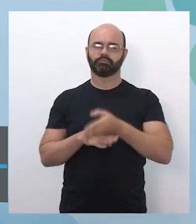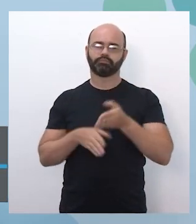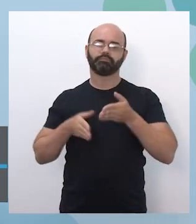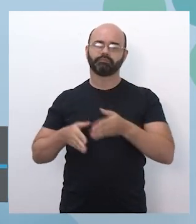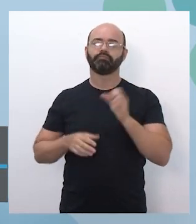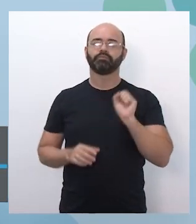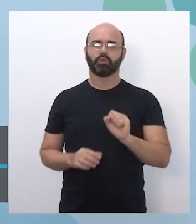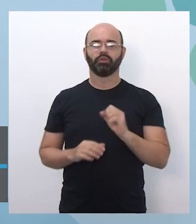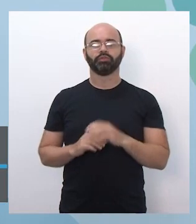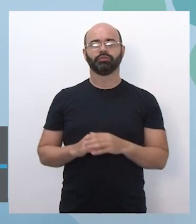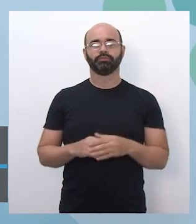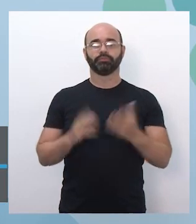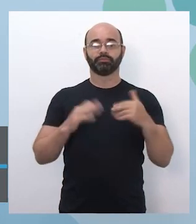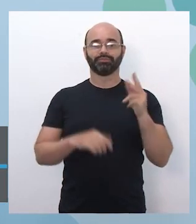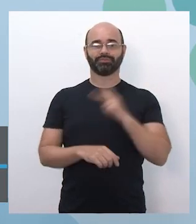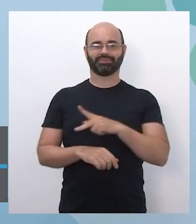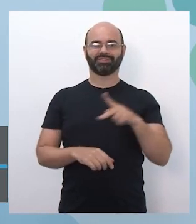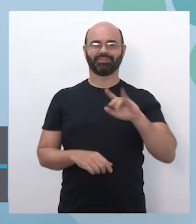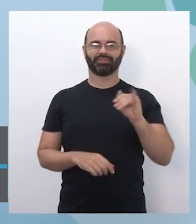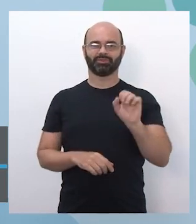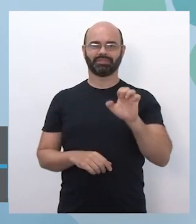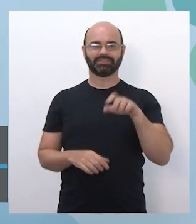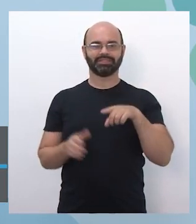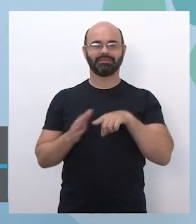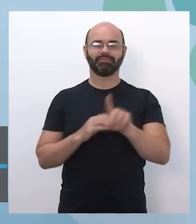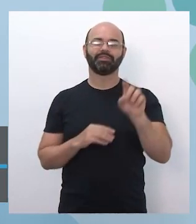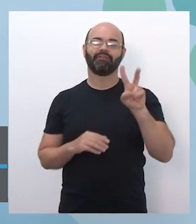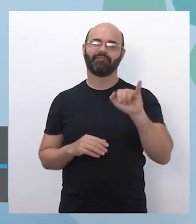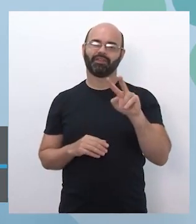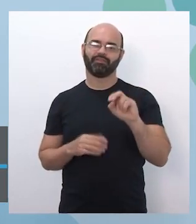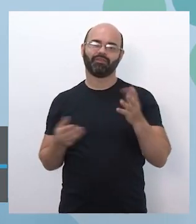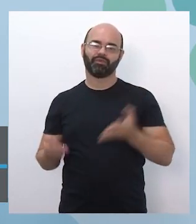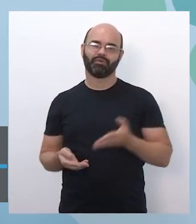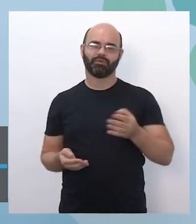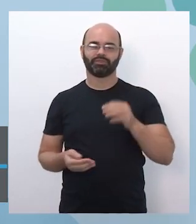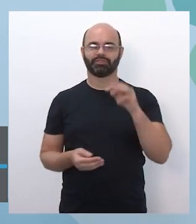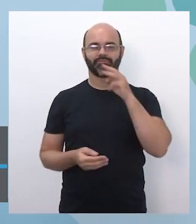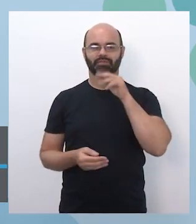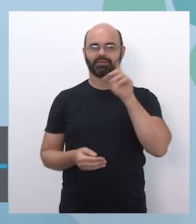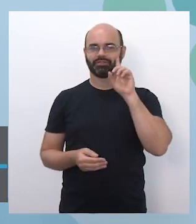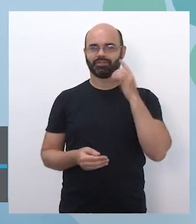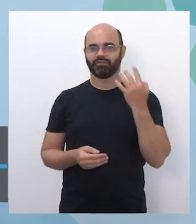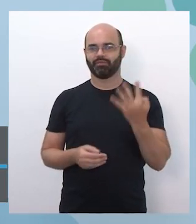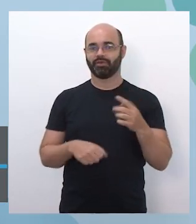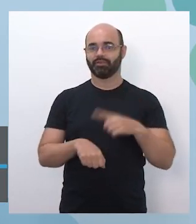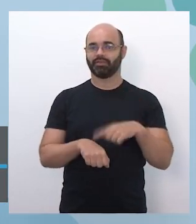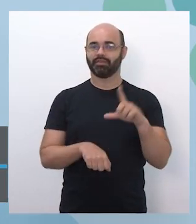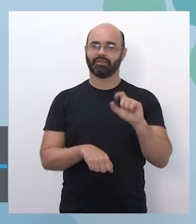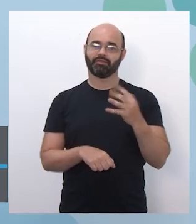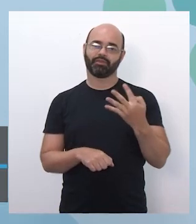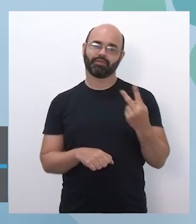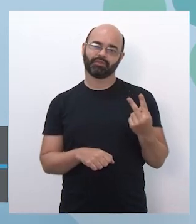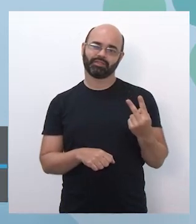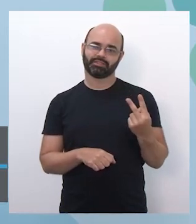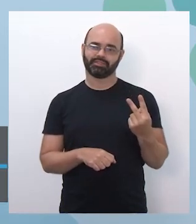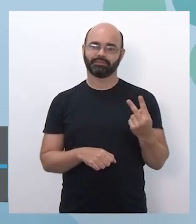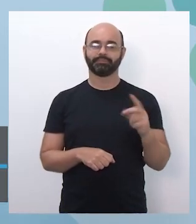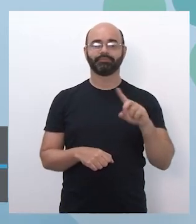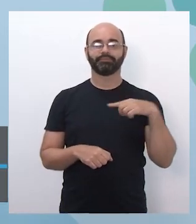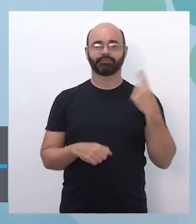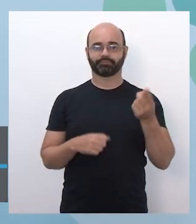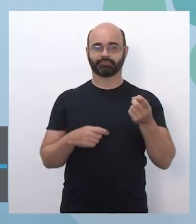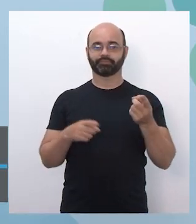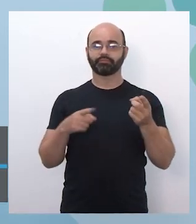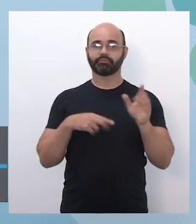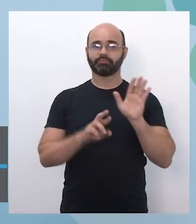professor José, estamos ao vivo, hoje é dia 4 de março, às 10h42, depois a gente disponibiliza no nosso